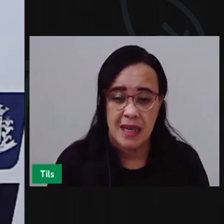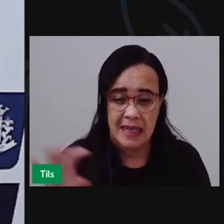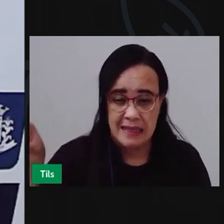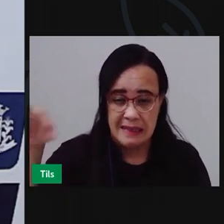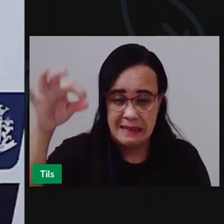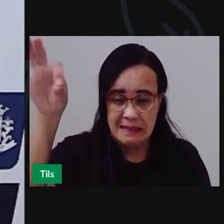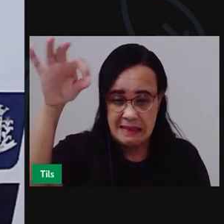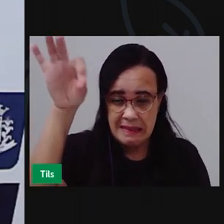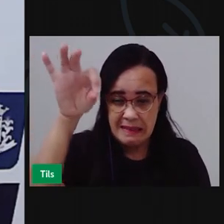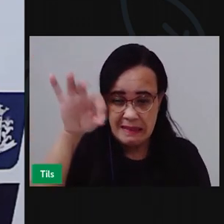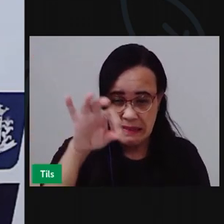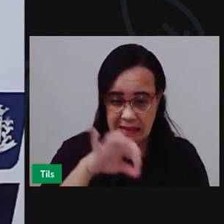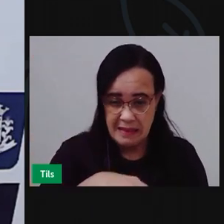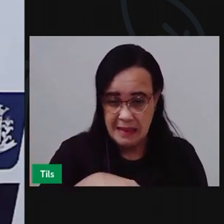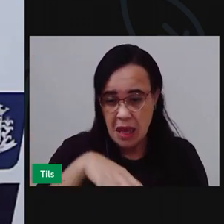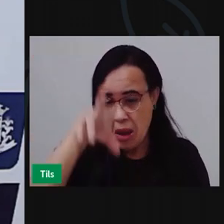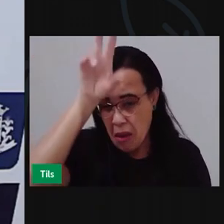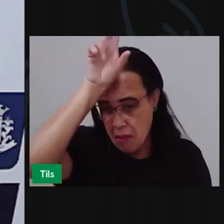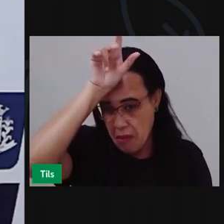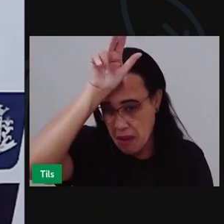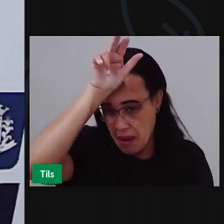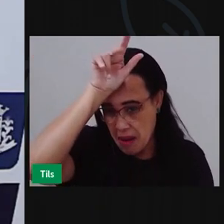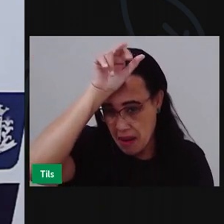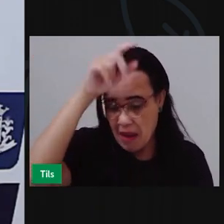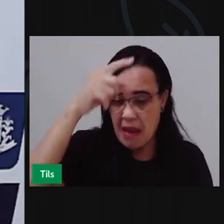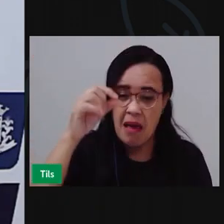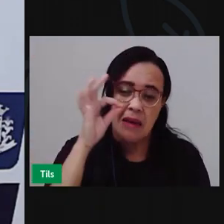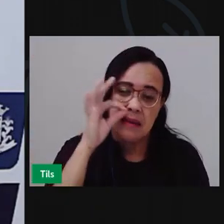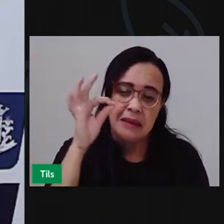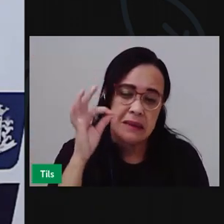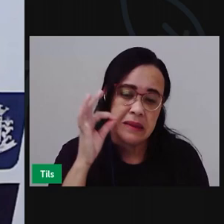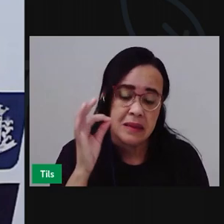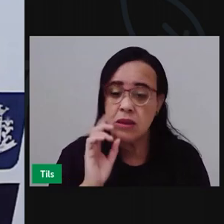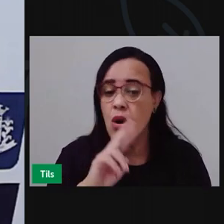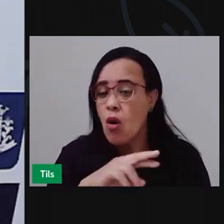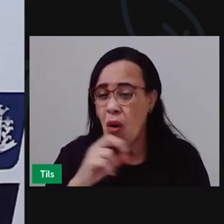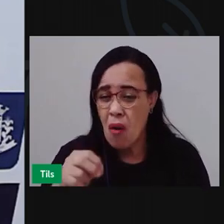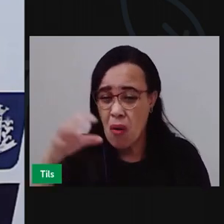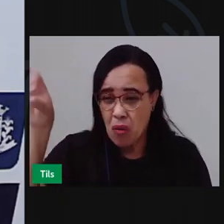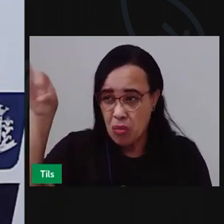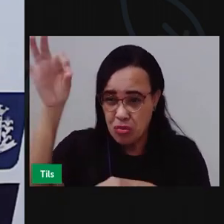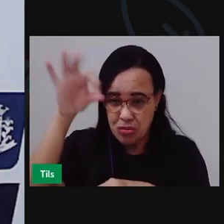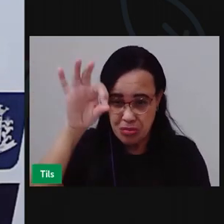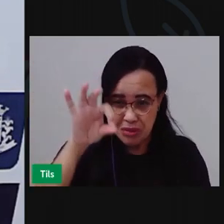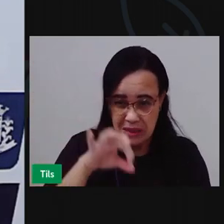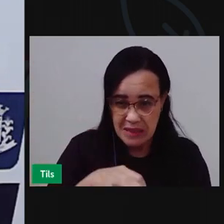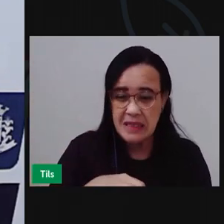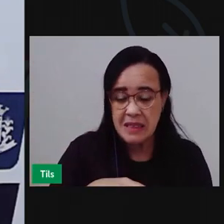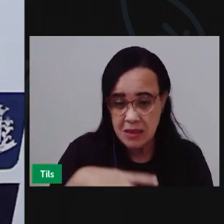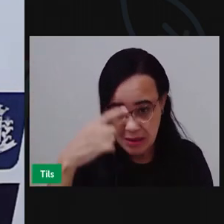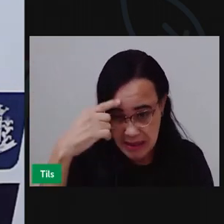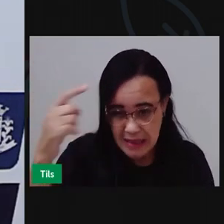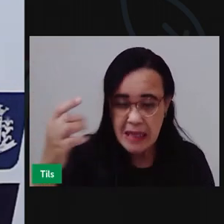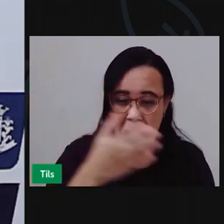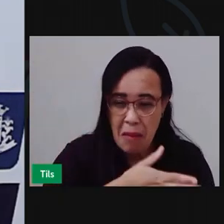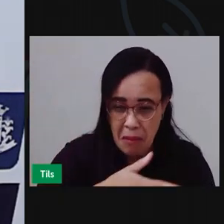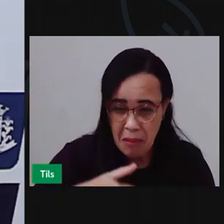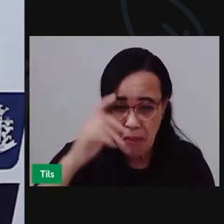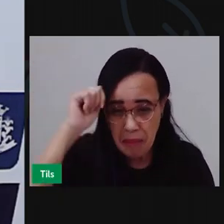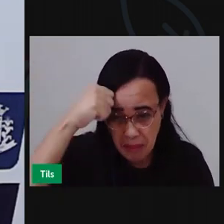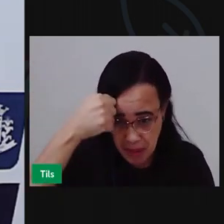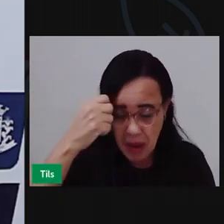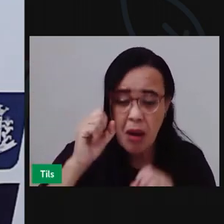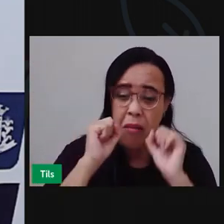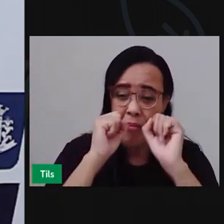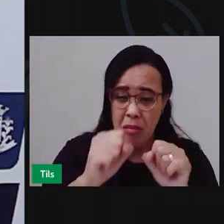animais como ratos baratas o mosquito da dengue que pode ser vetores